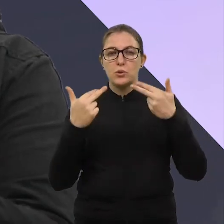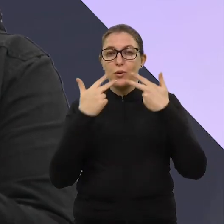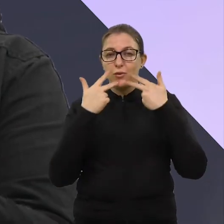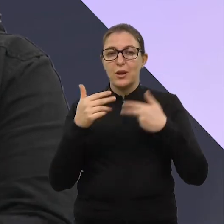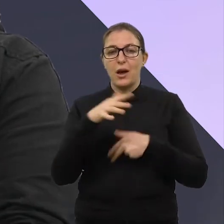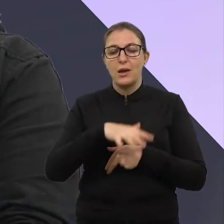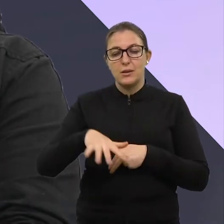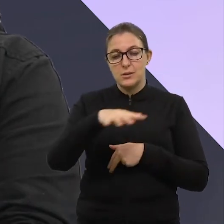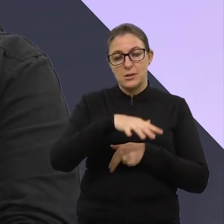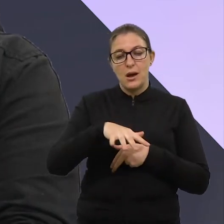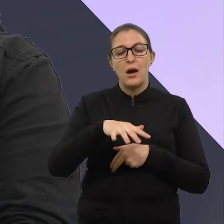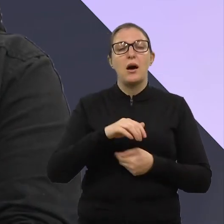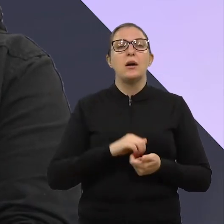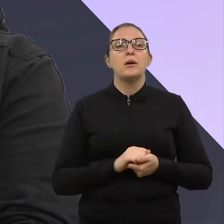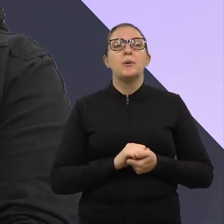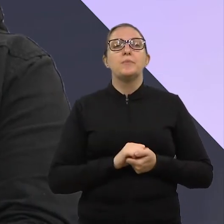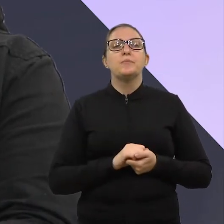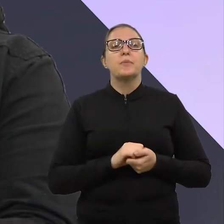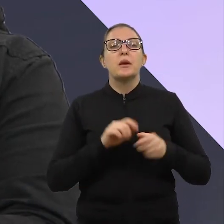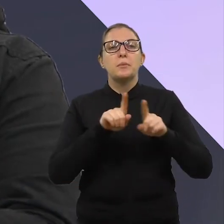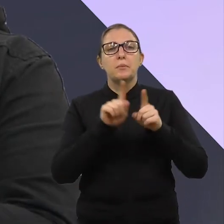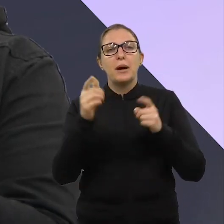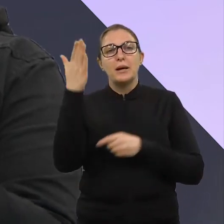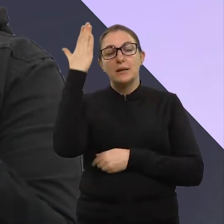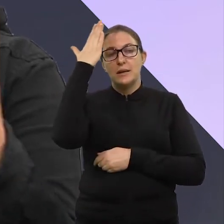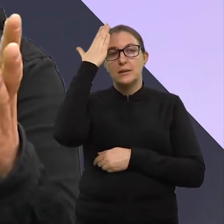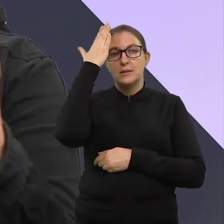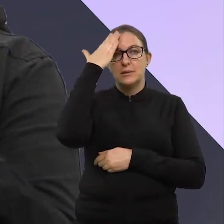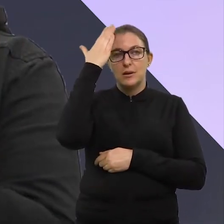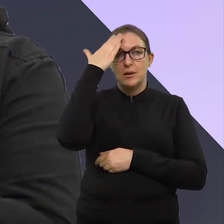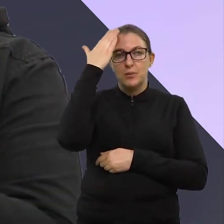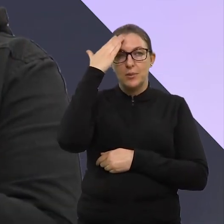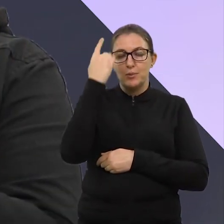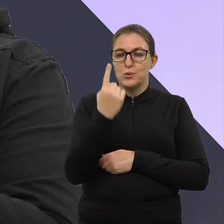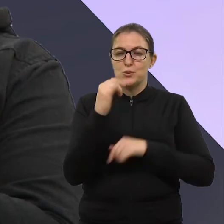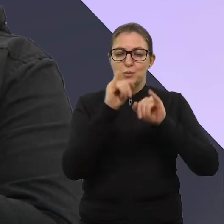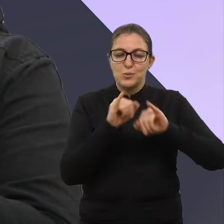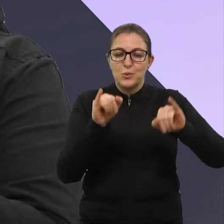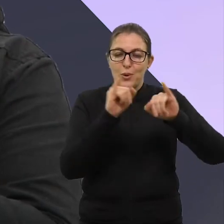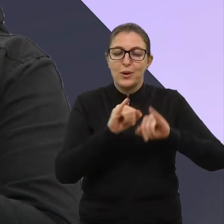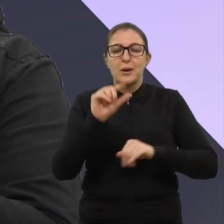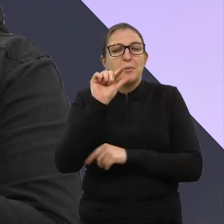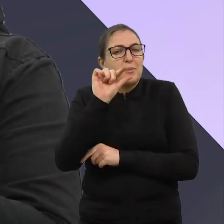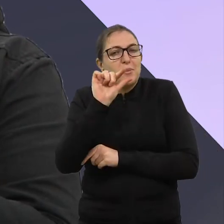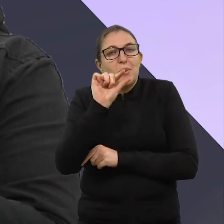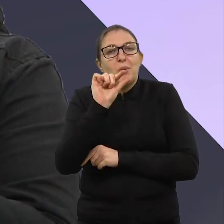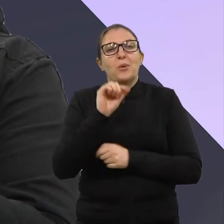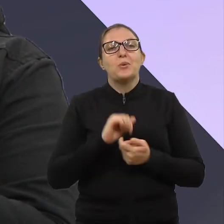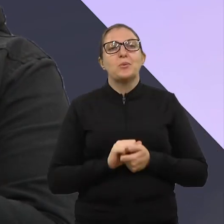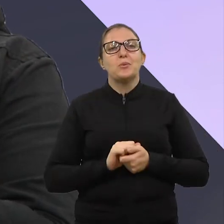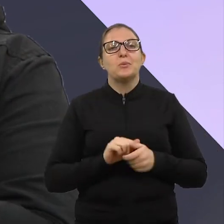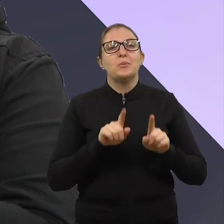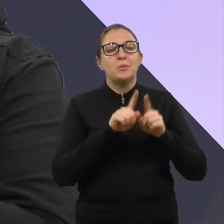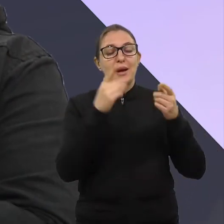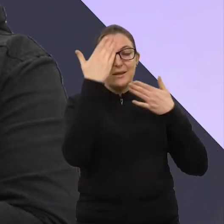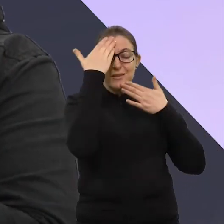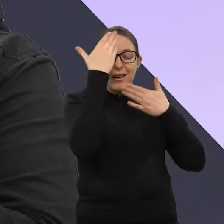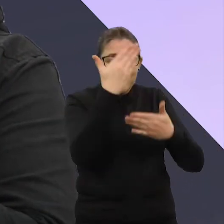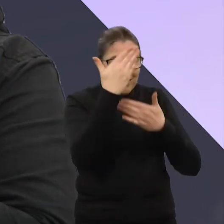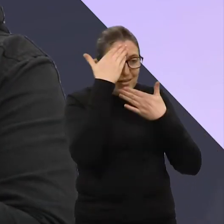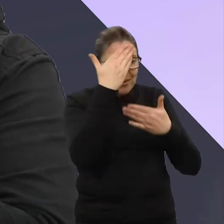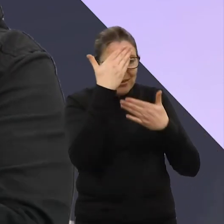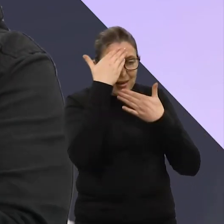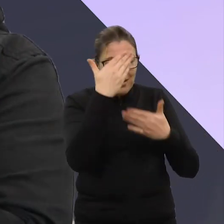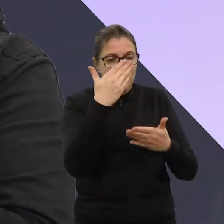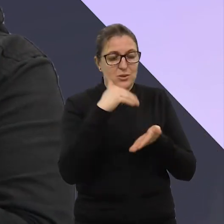novidades interessantes para os setores, mas claro que a gente sabe que num programa só não cabe, né? É. Mas agradeço